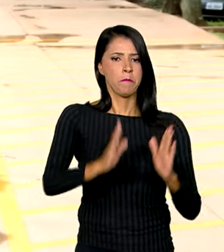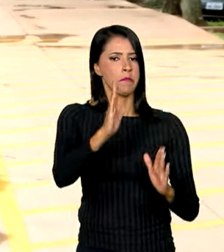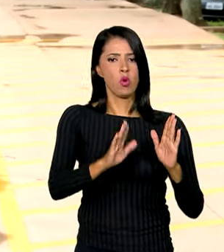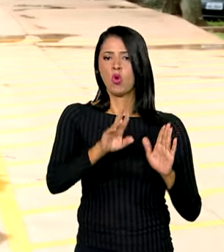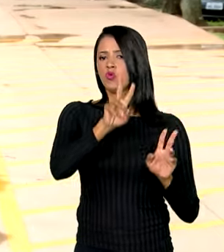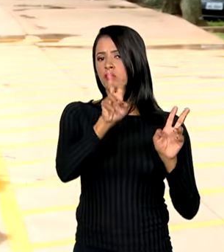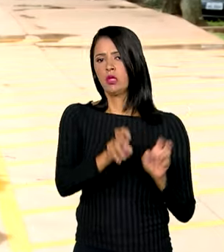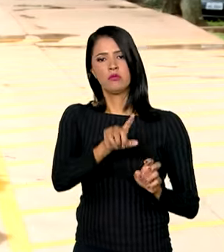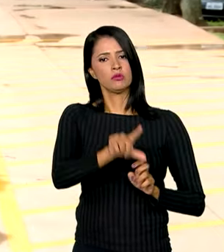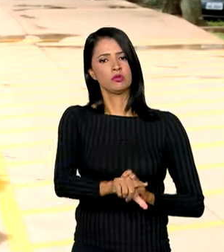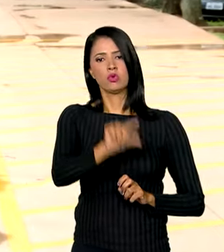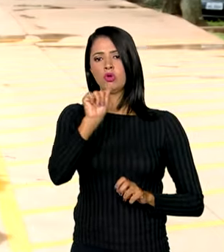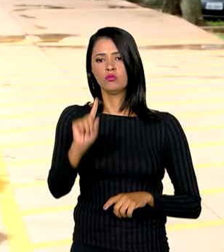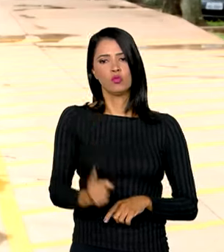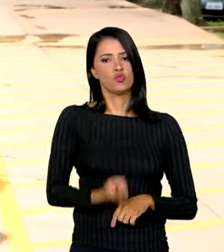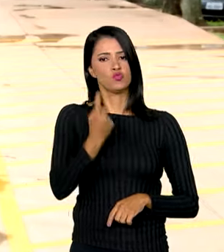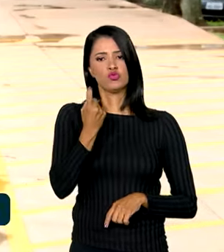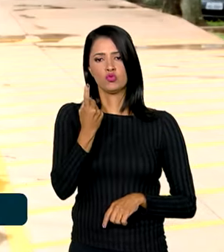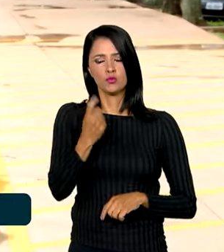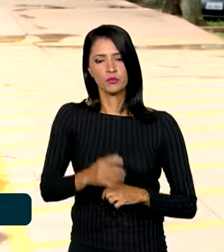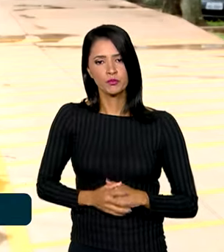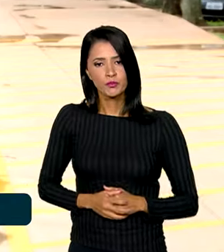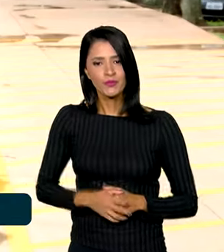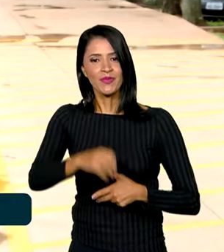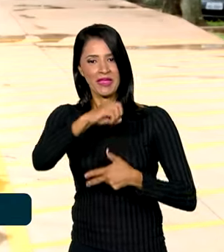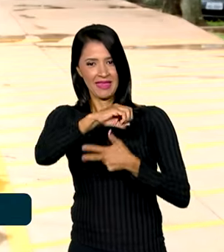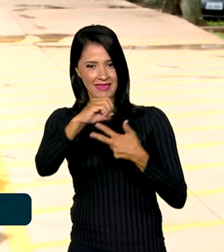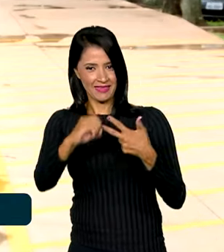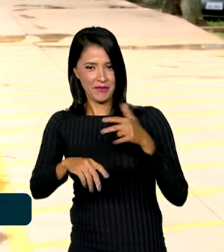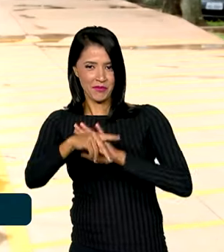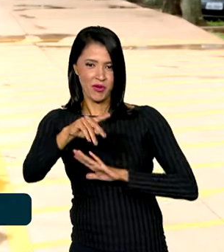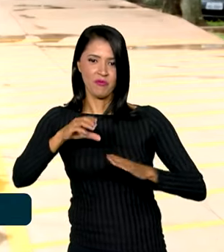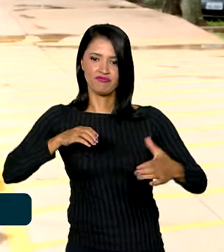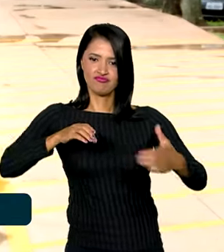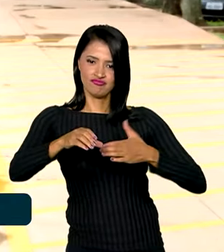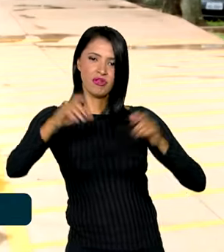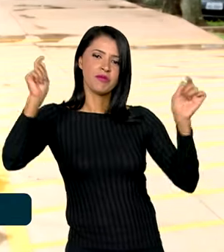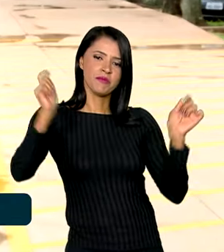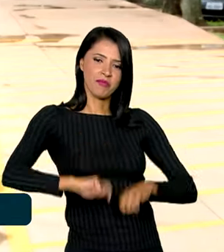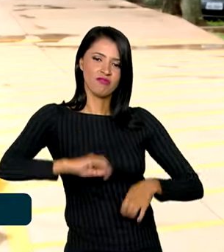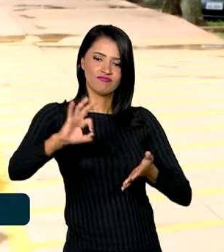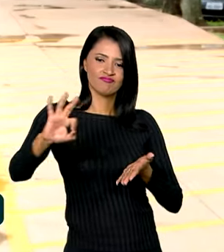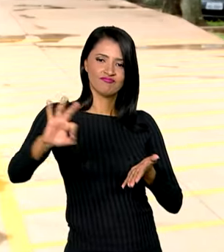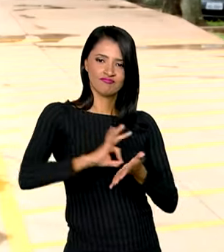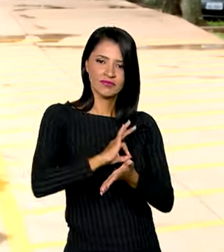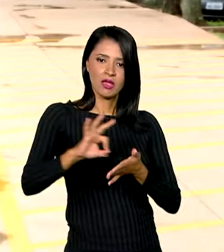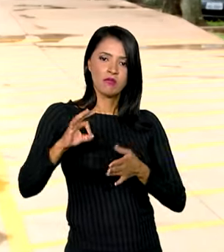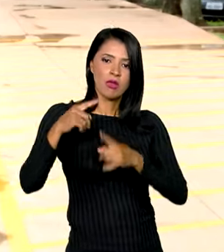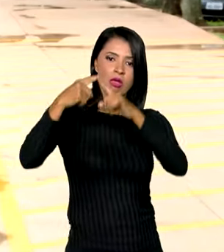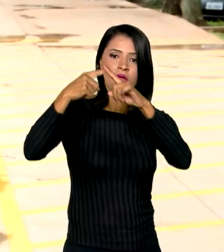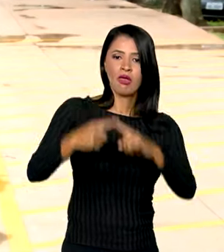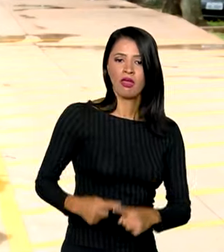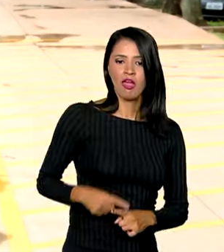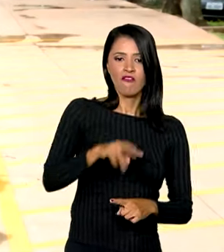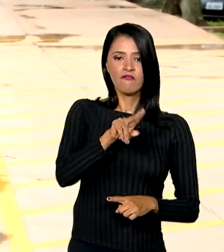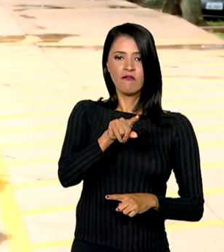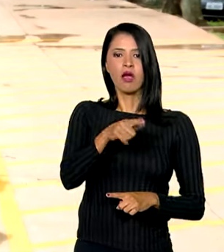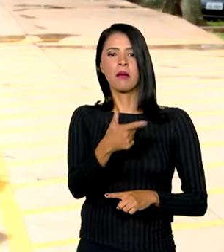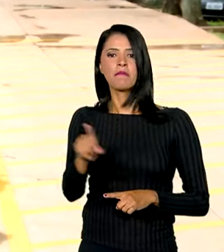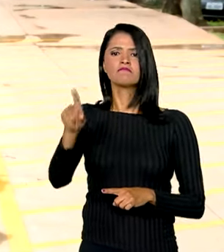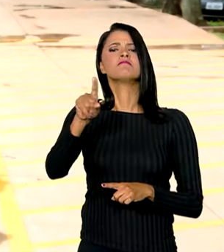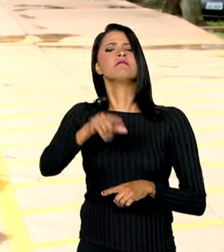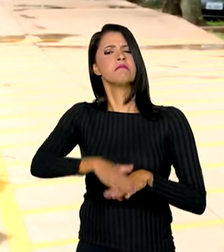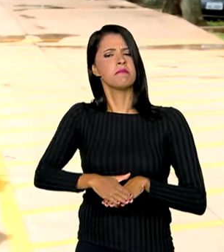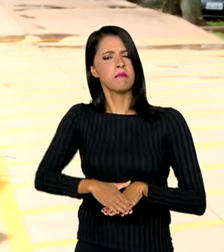temático. O chamado Enem dos concursos vai permitir a inscrição para a disputa por vagas para mais de um cargo,